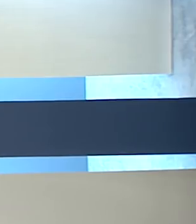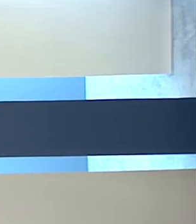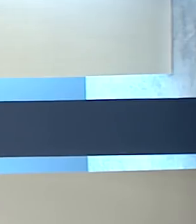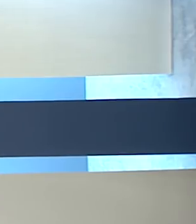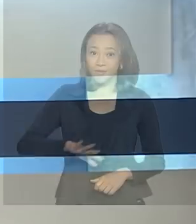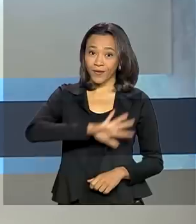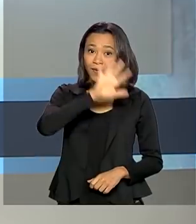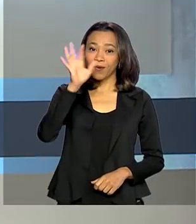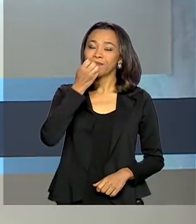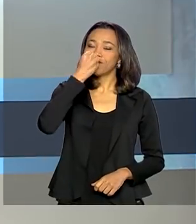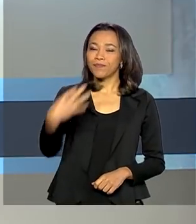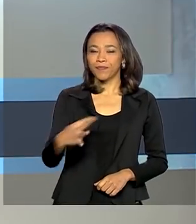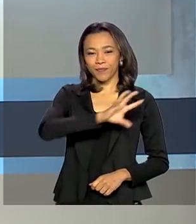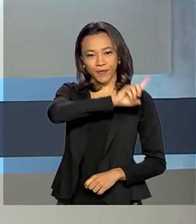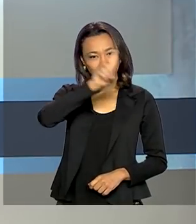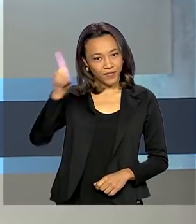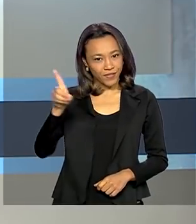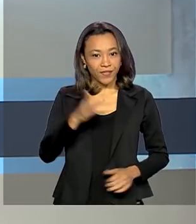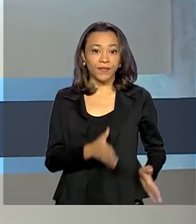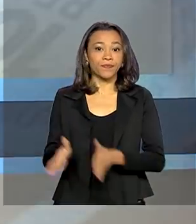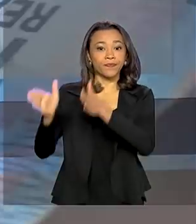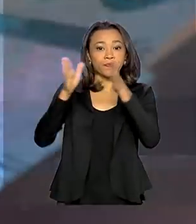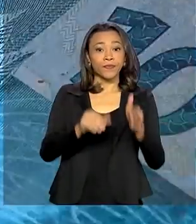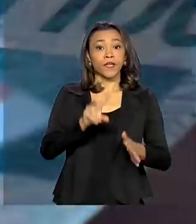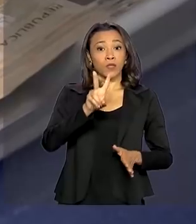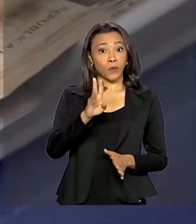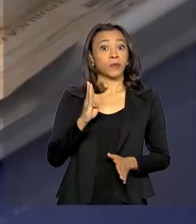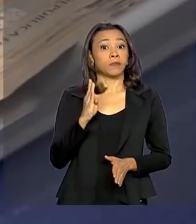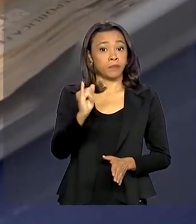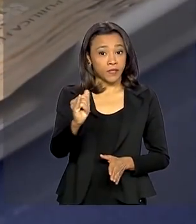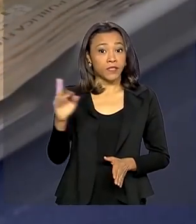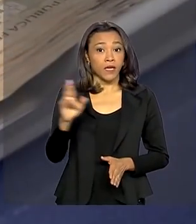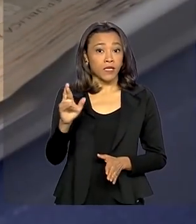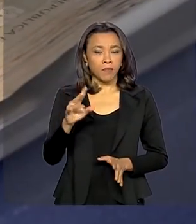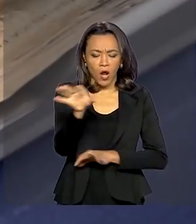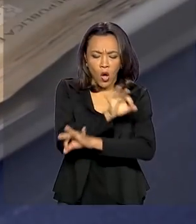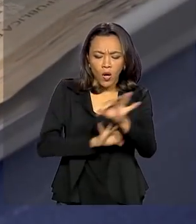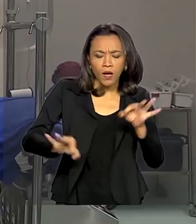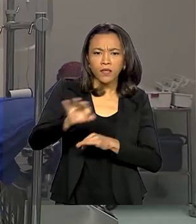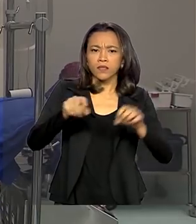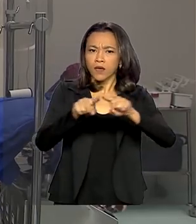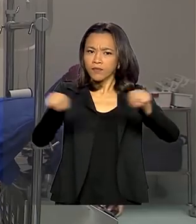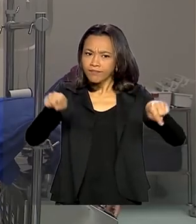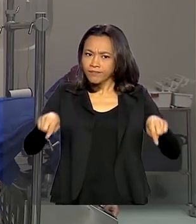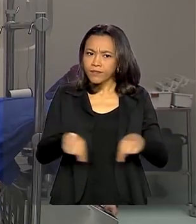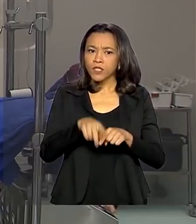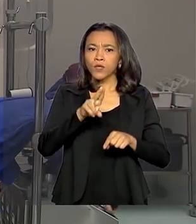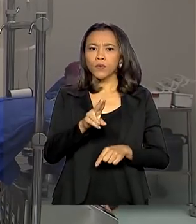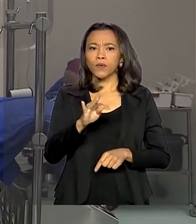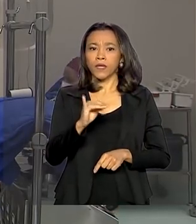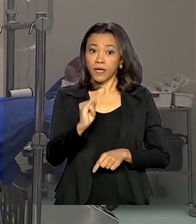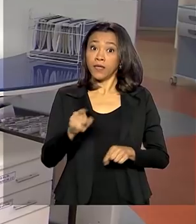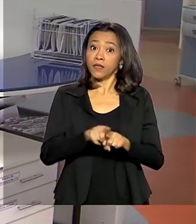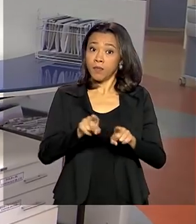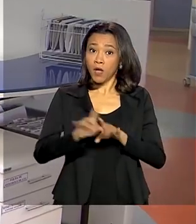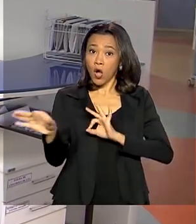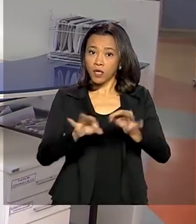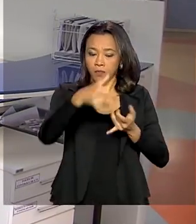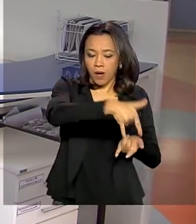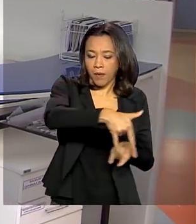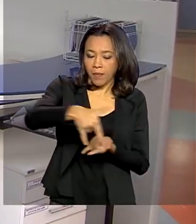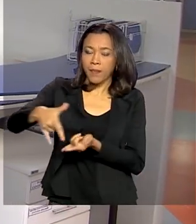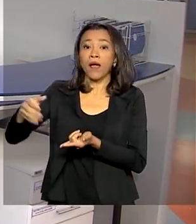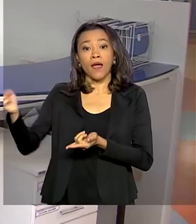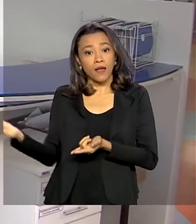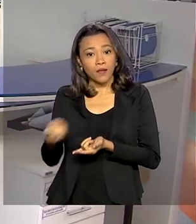Olá, bom dia! Dois bilhões de reais para montagem de UTIs e instalação de novos leitos. É a